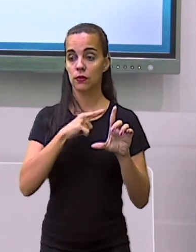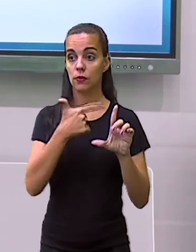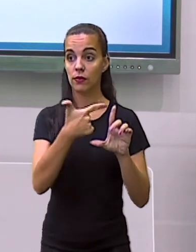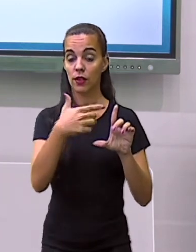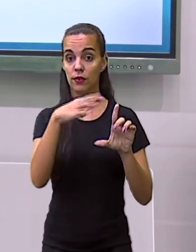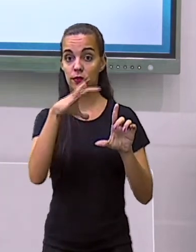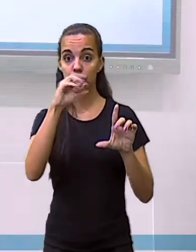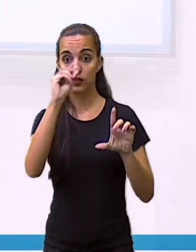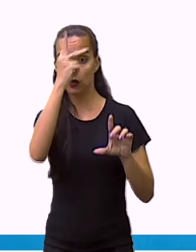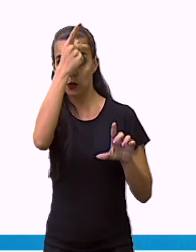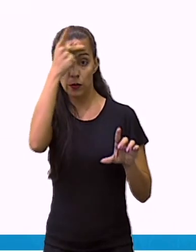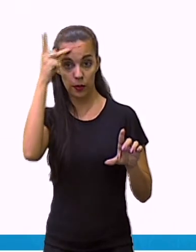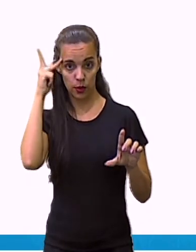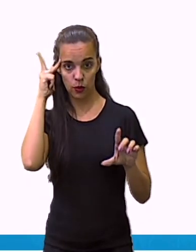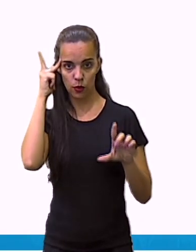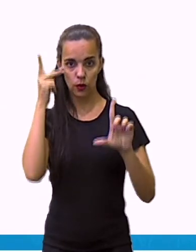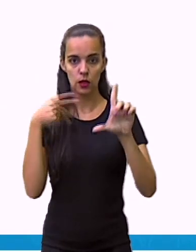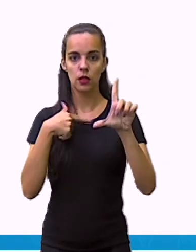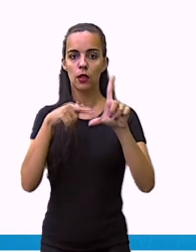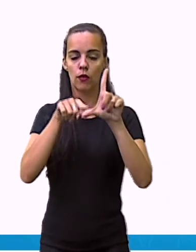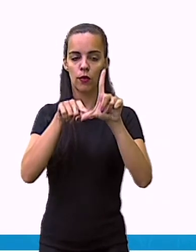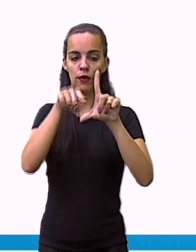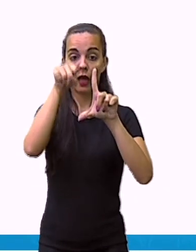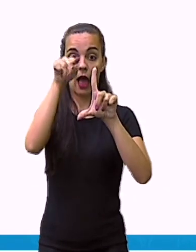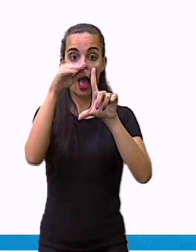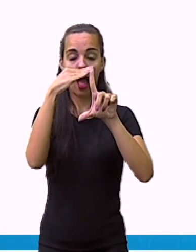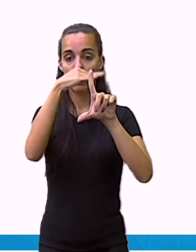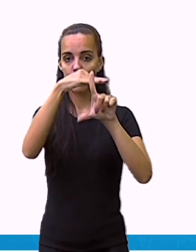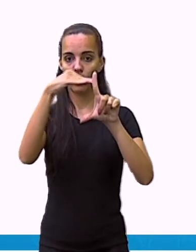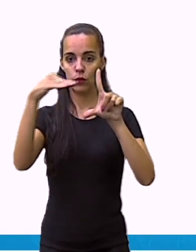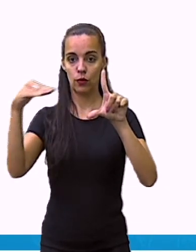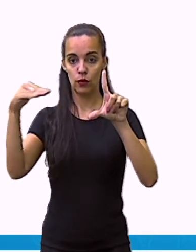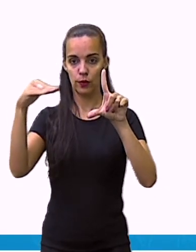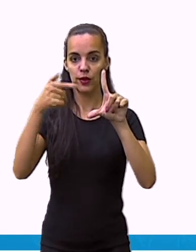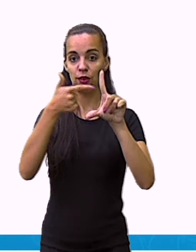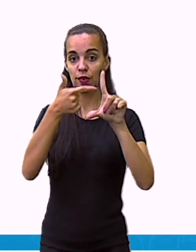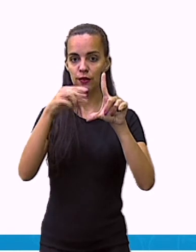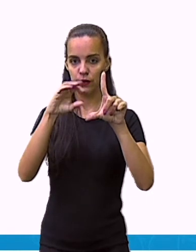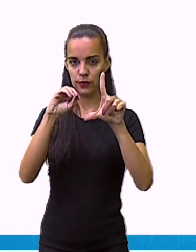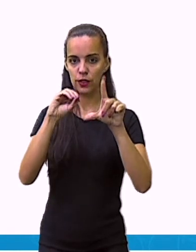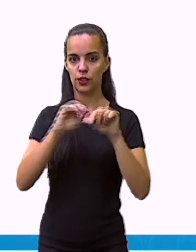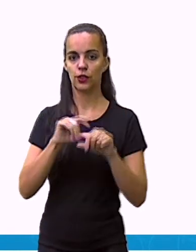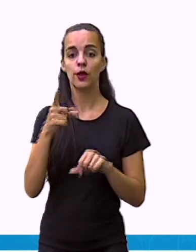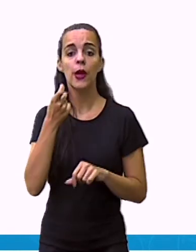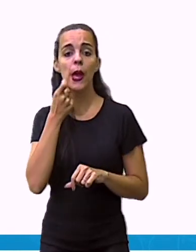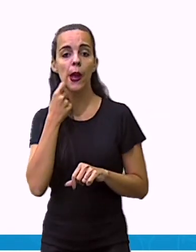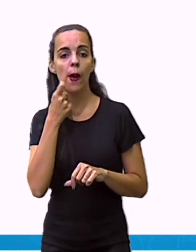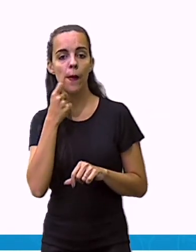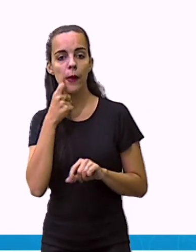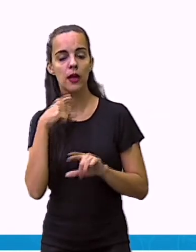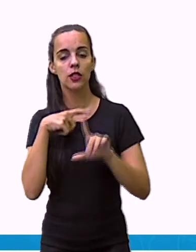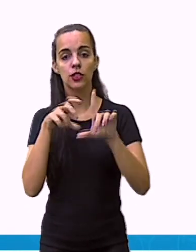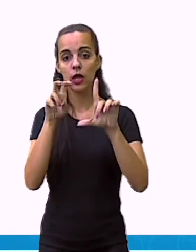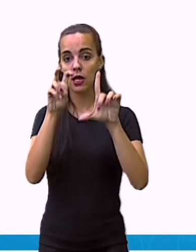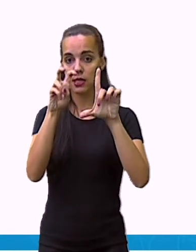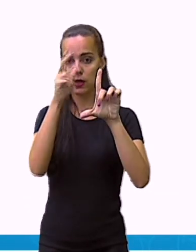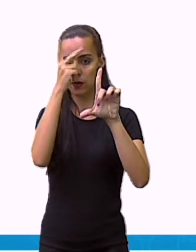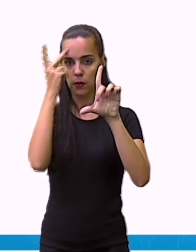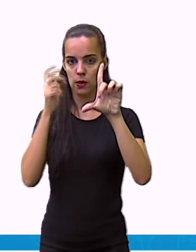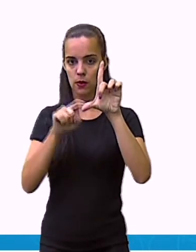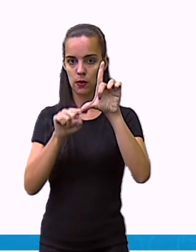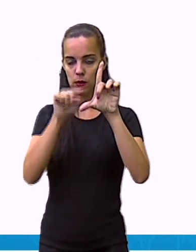pessoas. Então, eu vou até o 20. E o peixe, nós vamos até o número